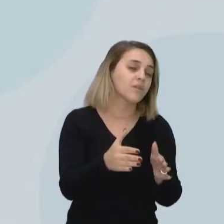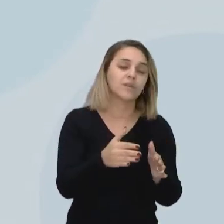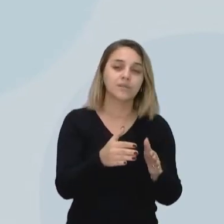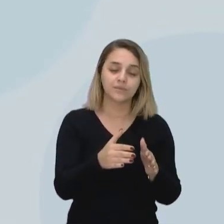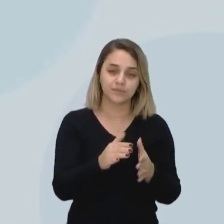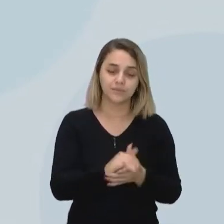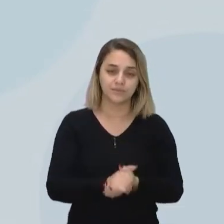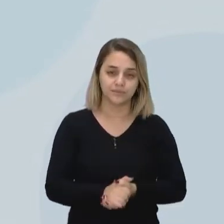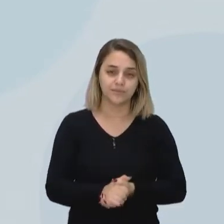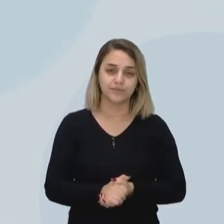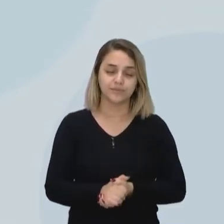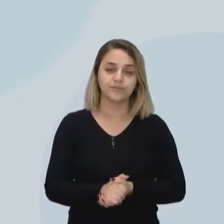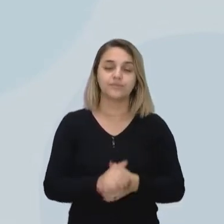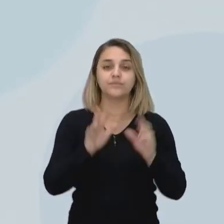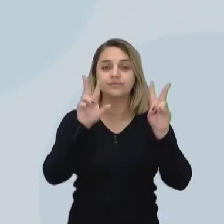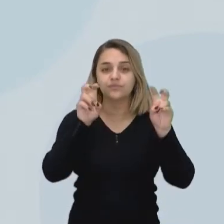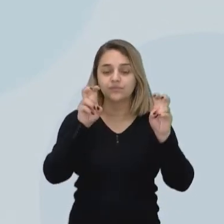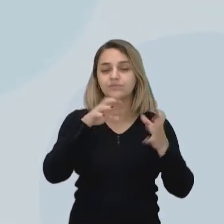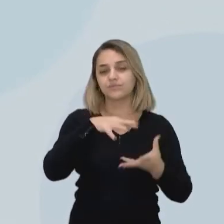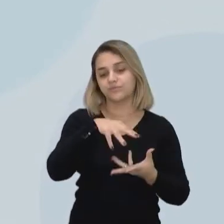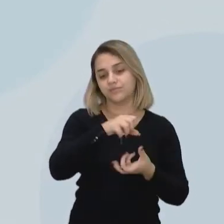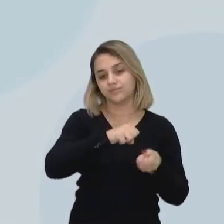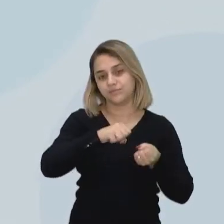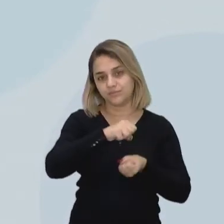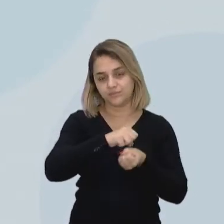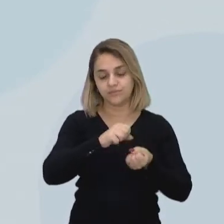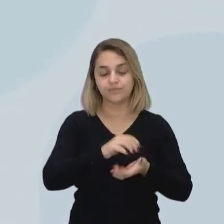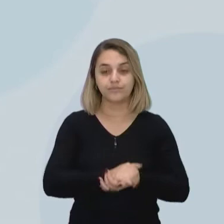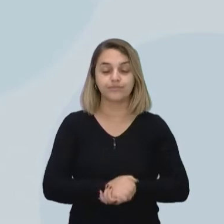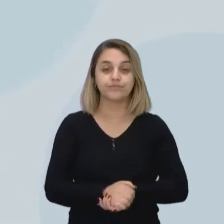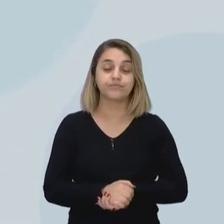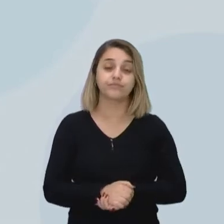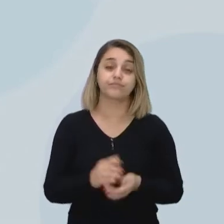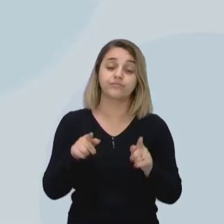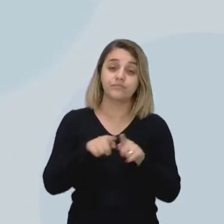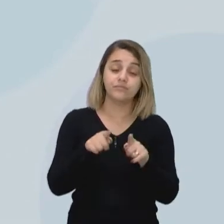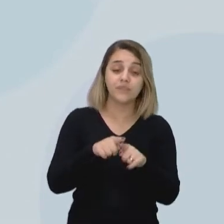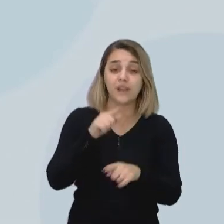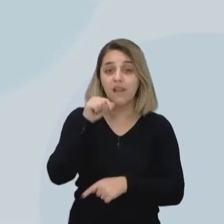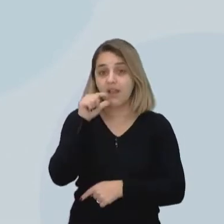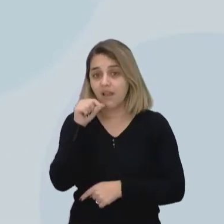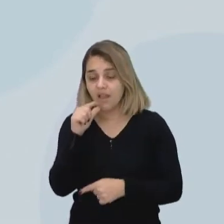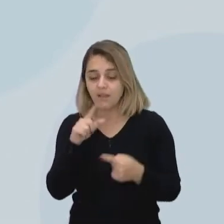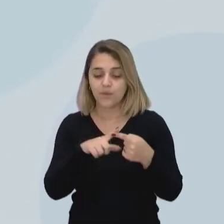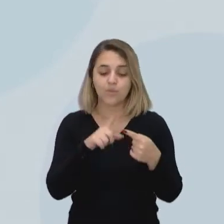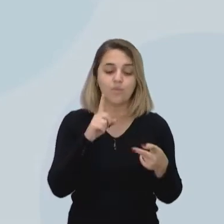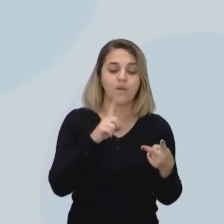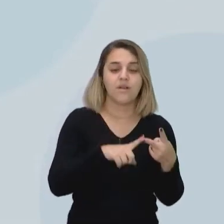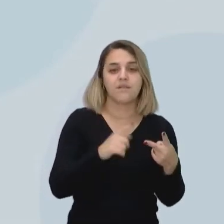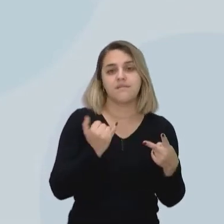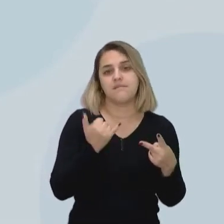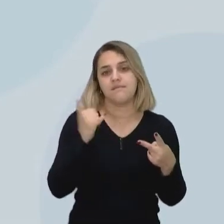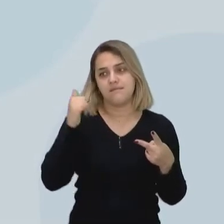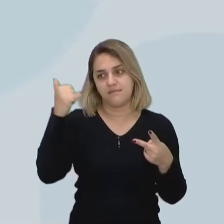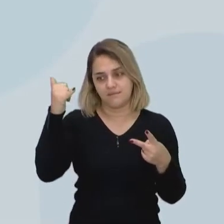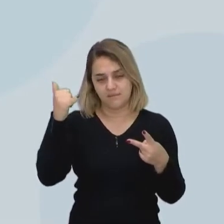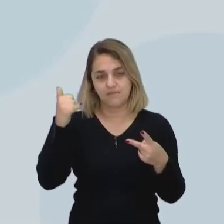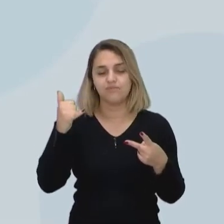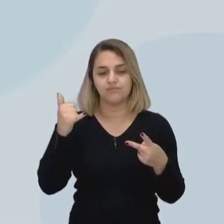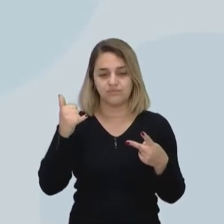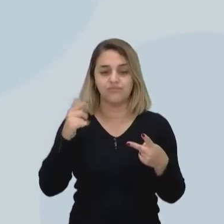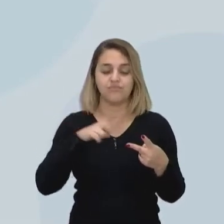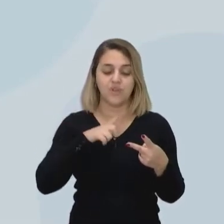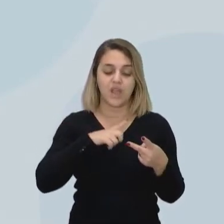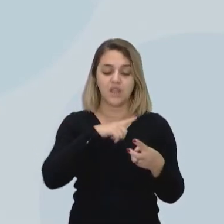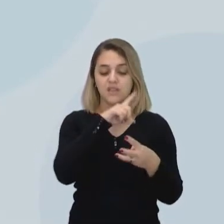a questão da sustentabilidade. Bom, além da água, além da energia, nós também temos aqui